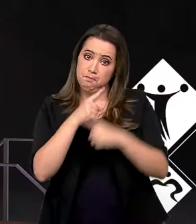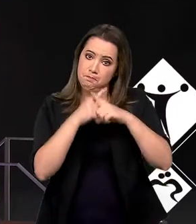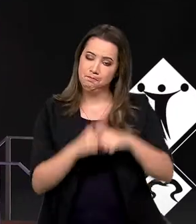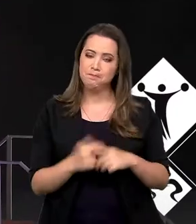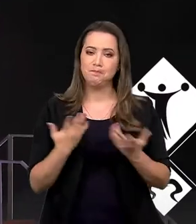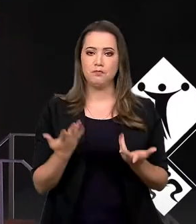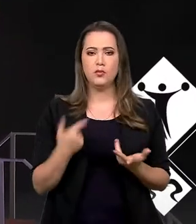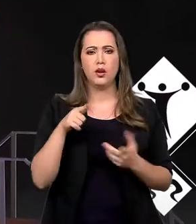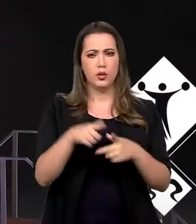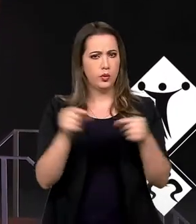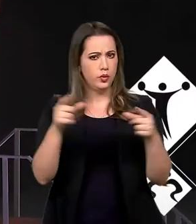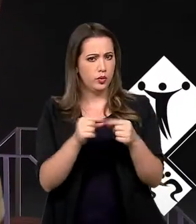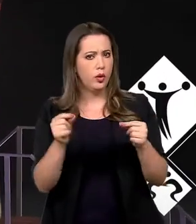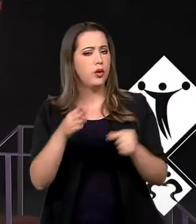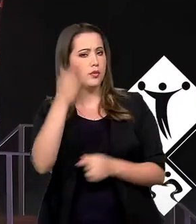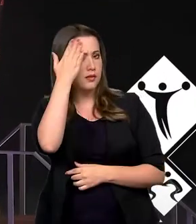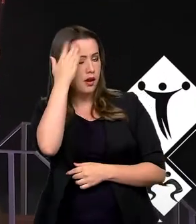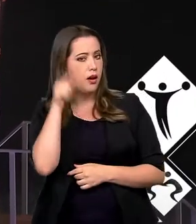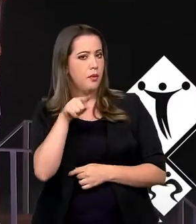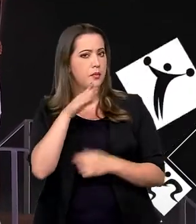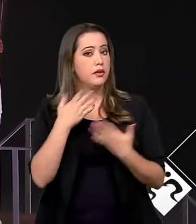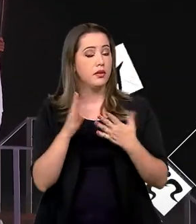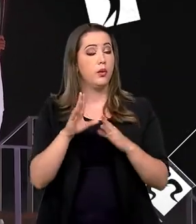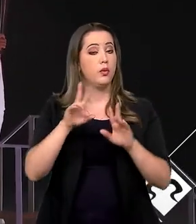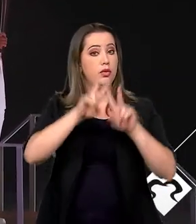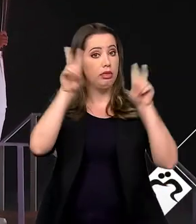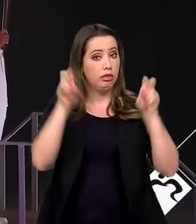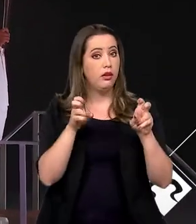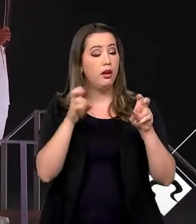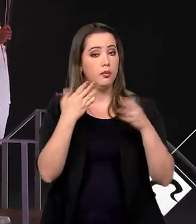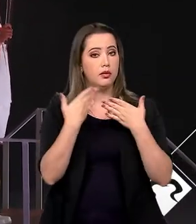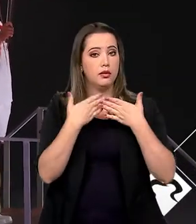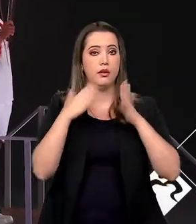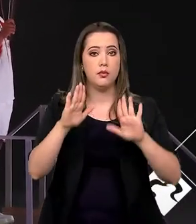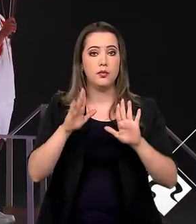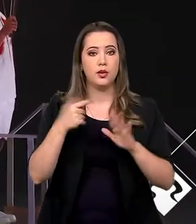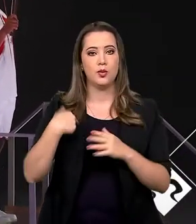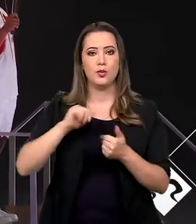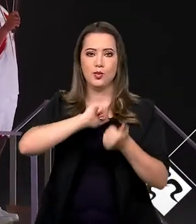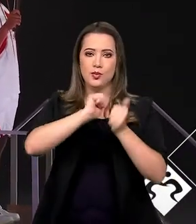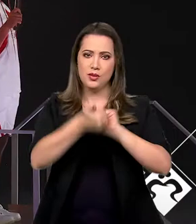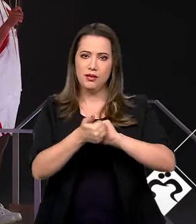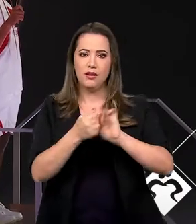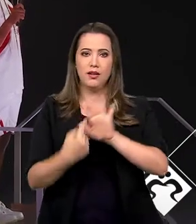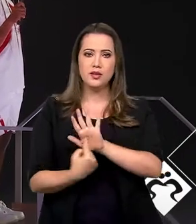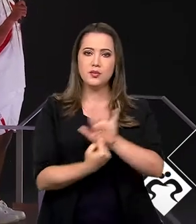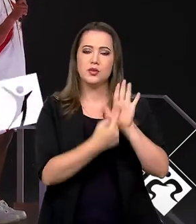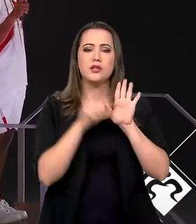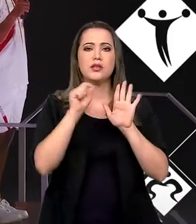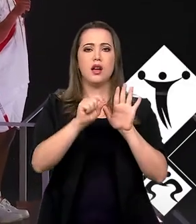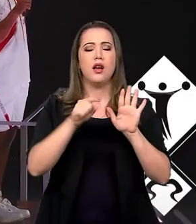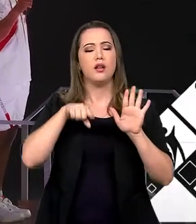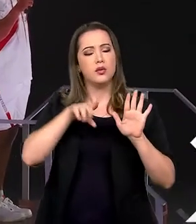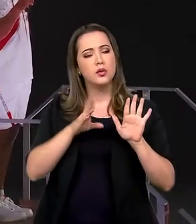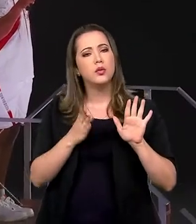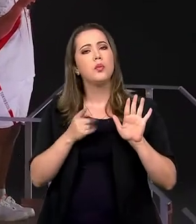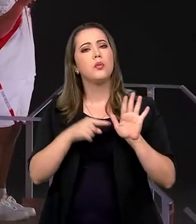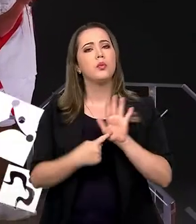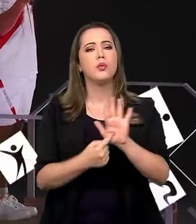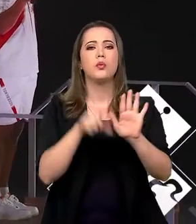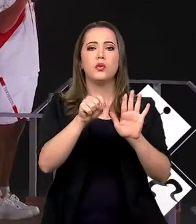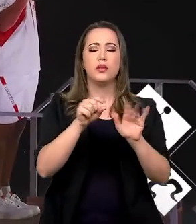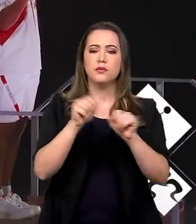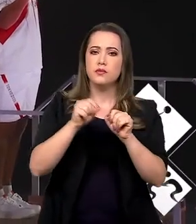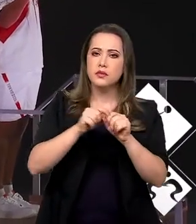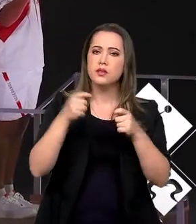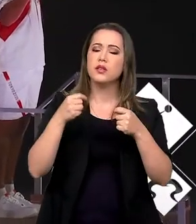E, olha, Tóquio sabe disso. Inclusive, foi tema na abertura. Os atletas foram representados fazendo algo que foi imposto a eles